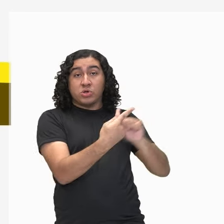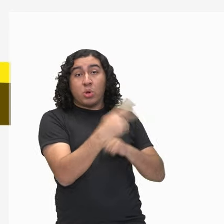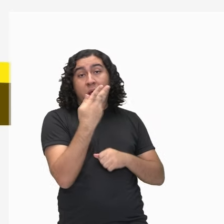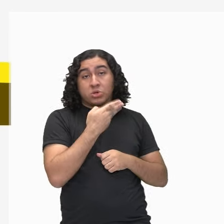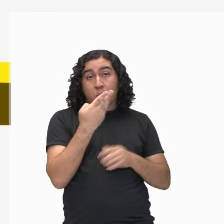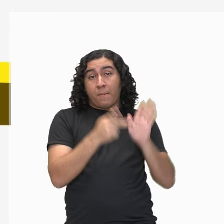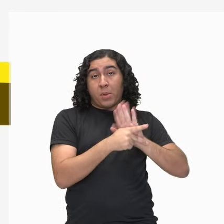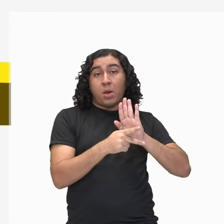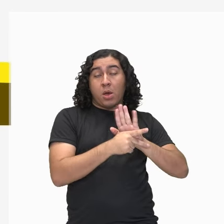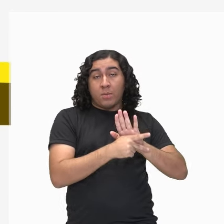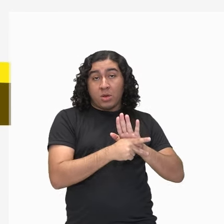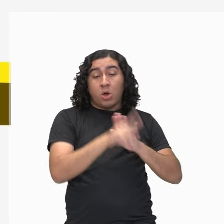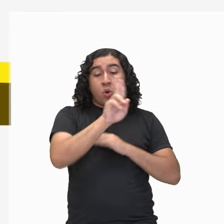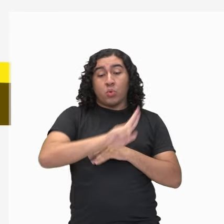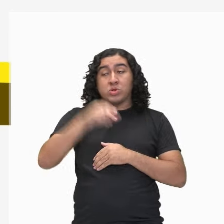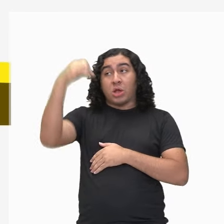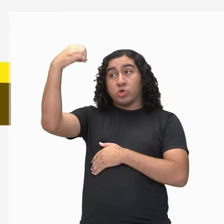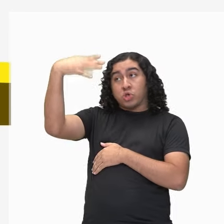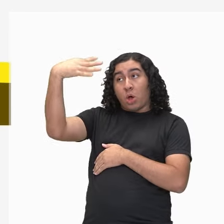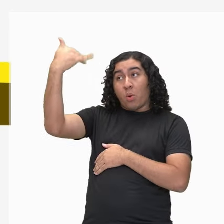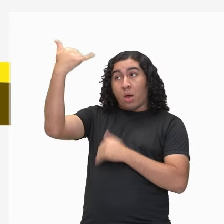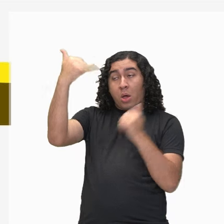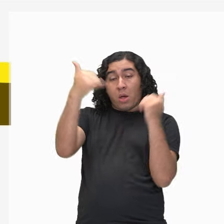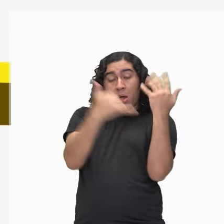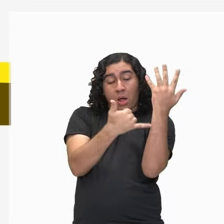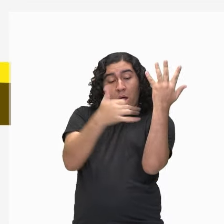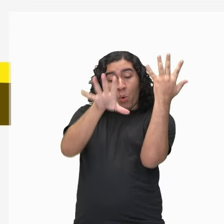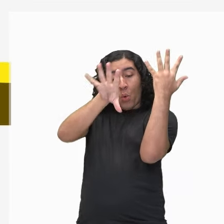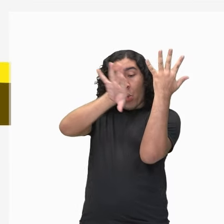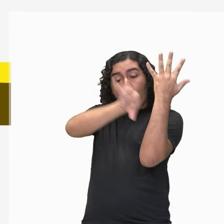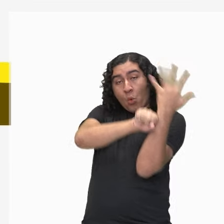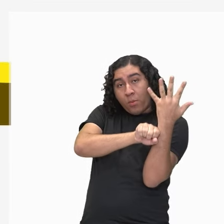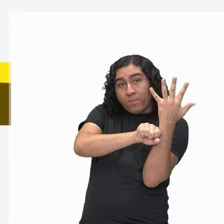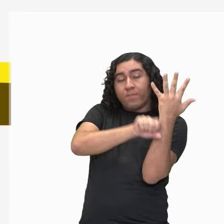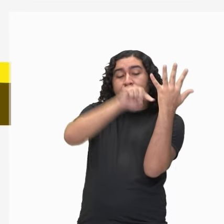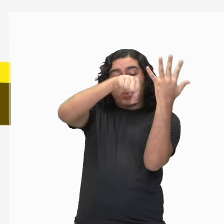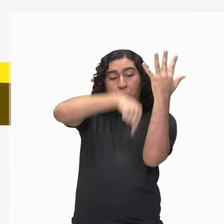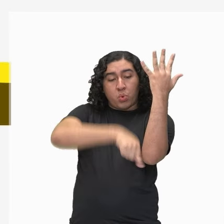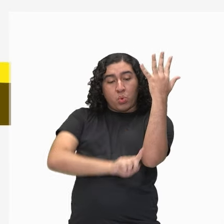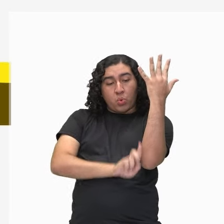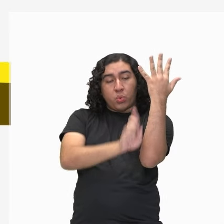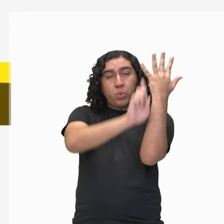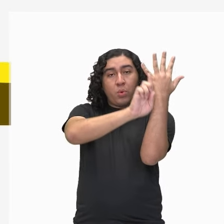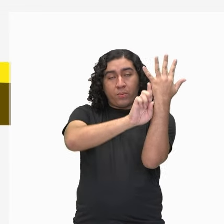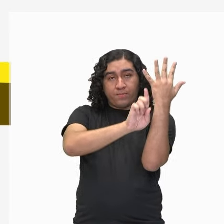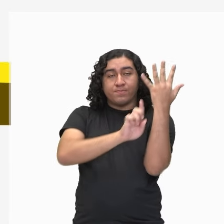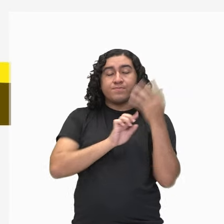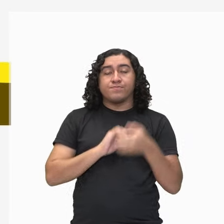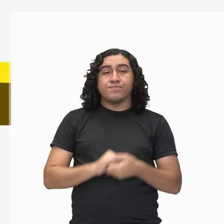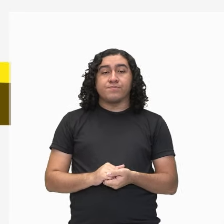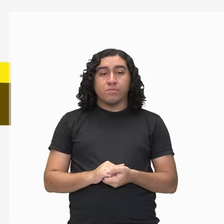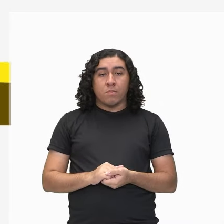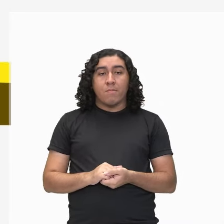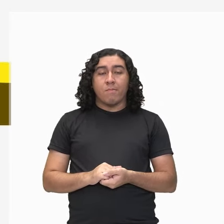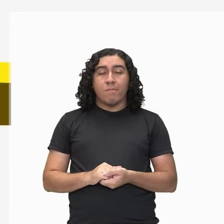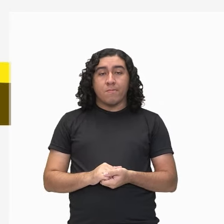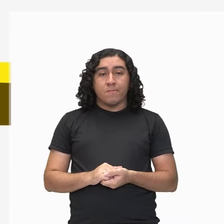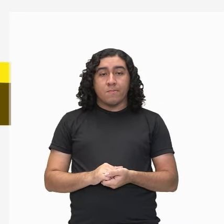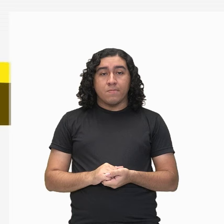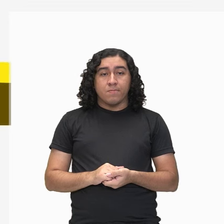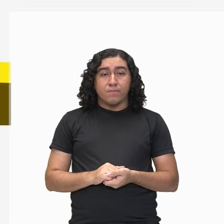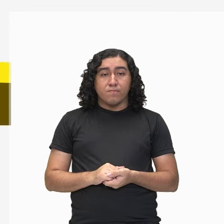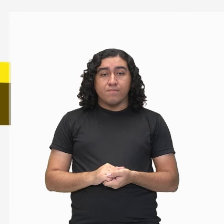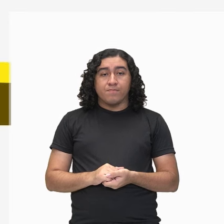utilizam a energia solar para que ocorra esse processo, né? Que é o caso da fotossíntese. Nesse caso, ele vai